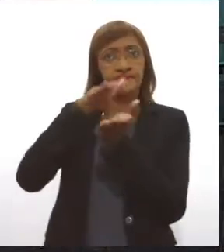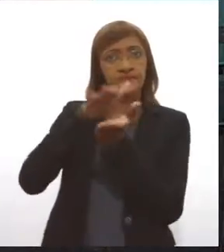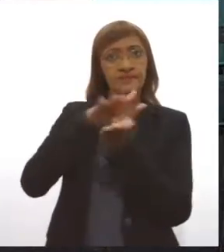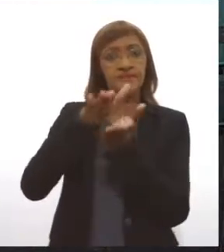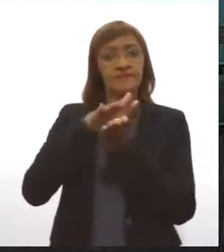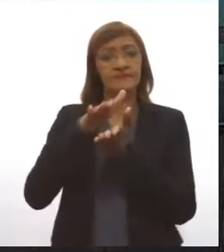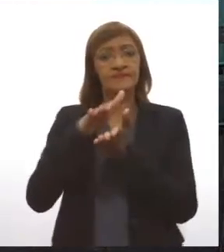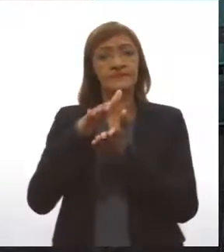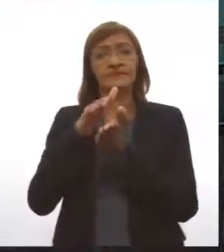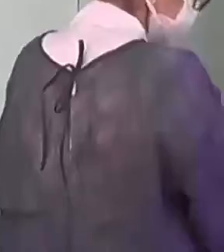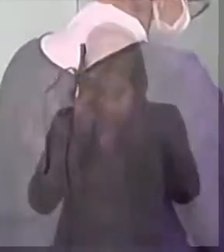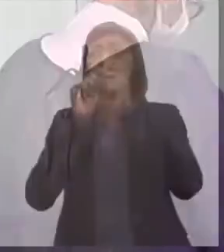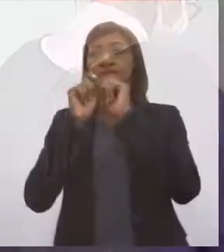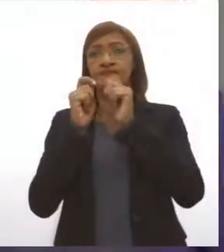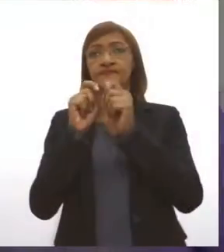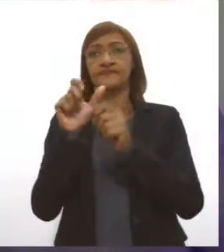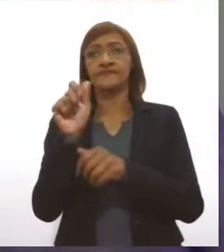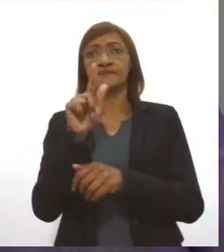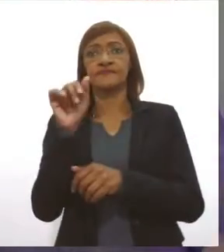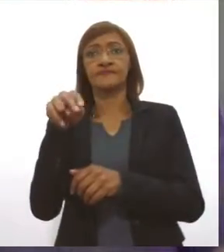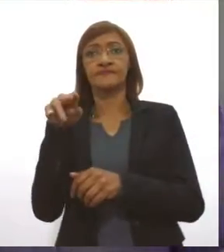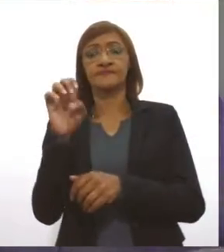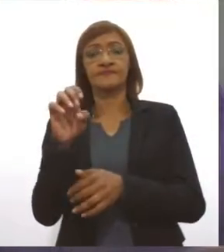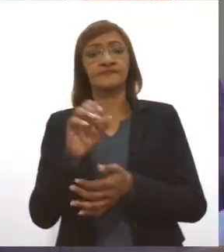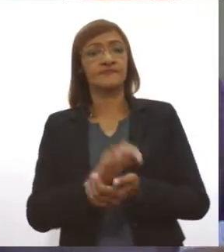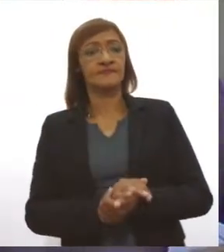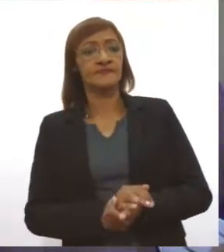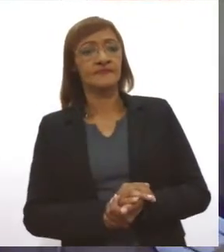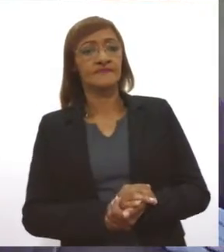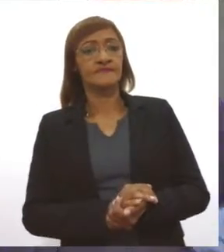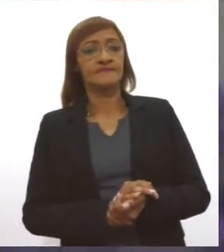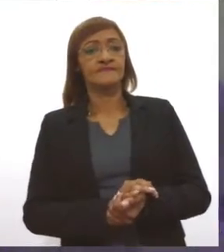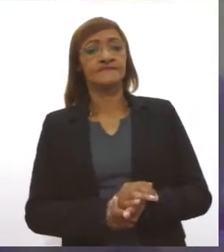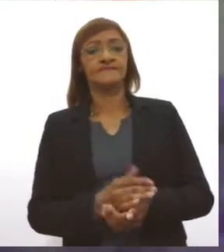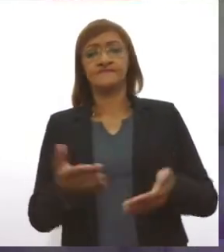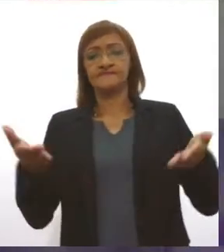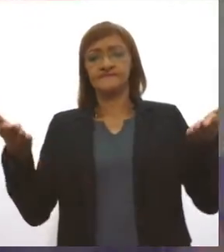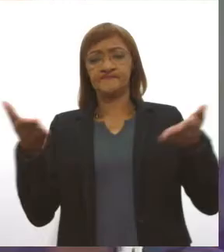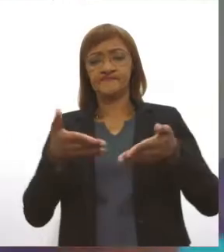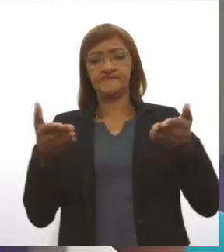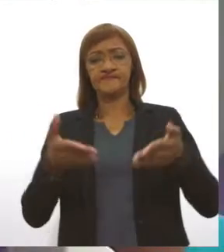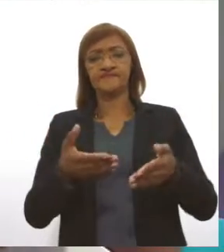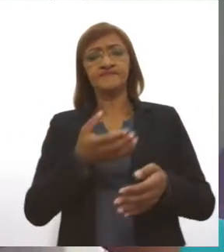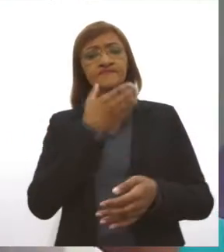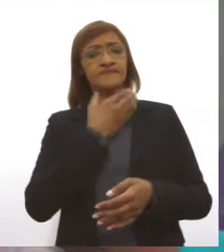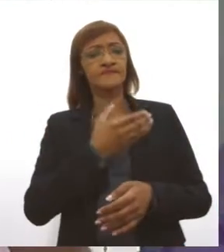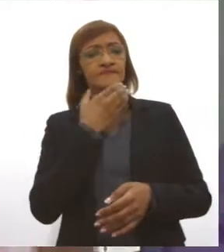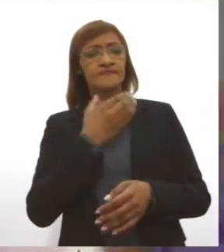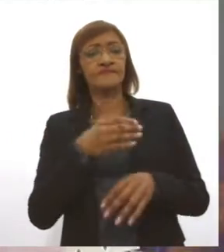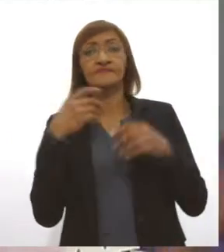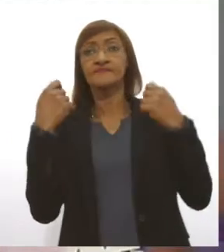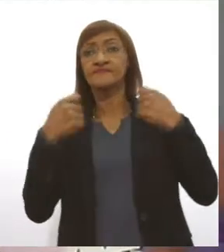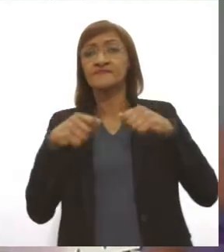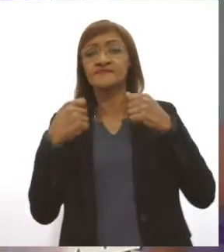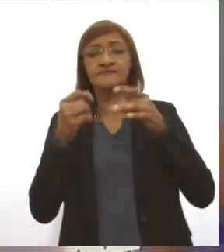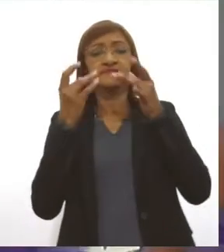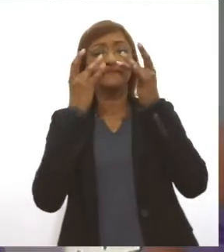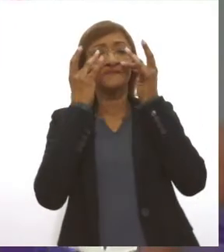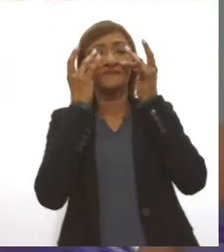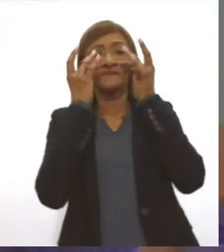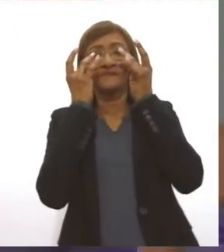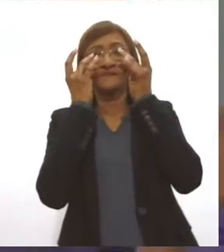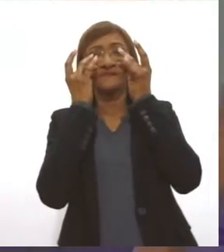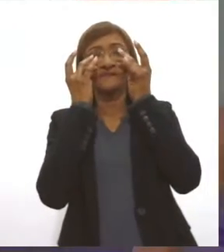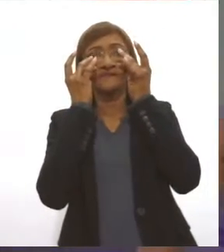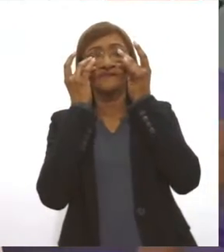reportagem de Aline Braga. Duas situações se acumulam agora no final de ano, que merecem a atenção dos sergipanos. Uma